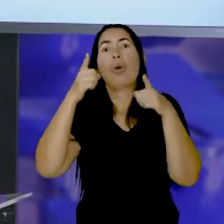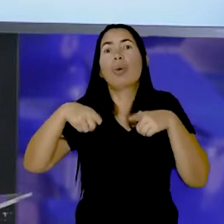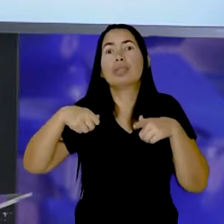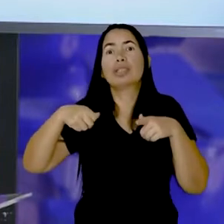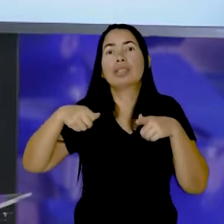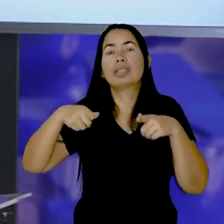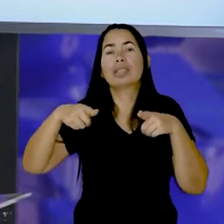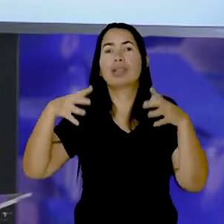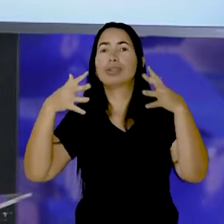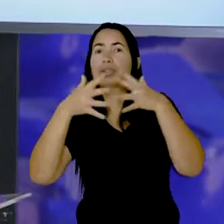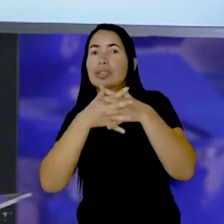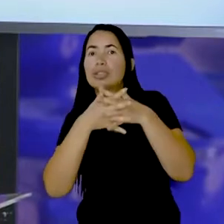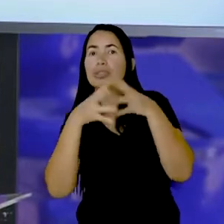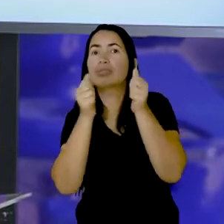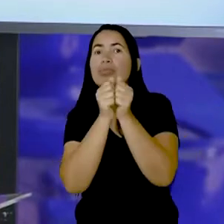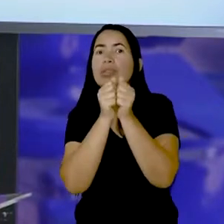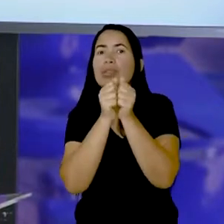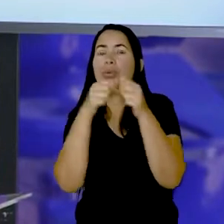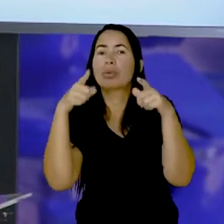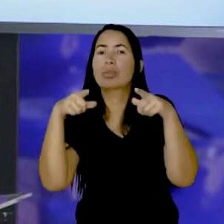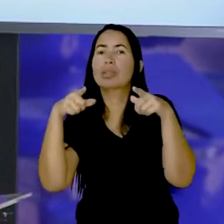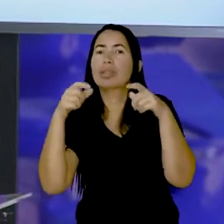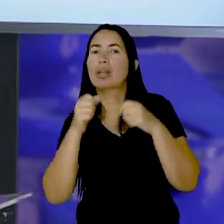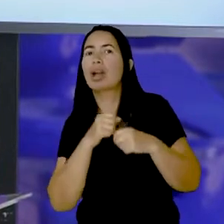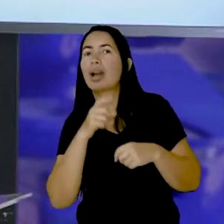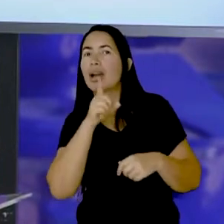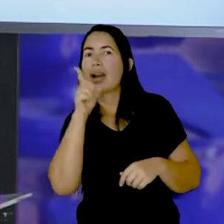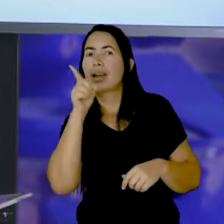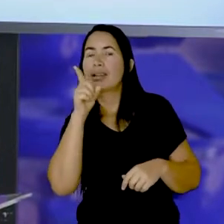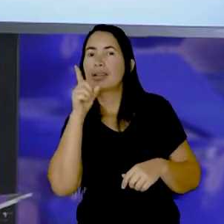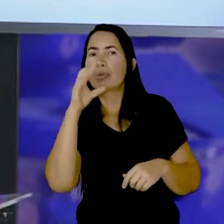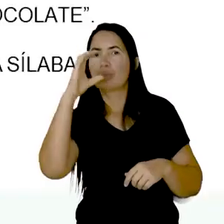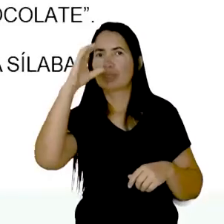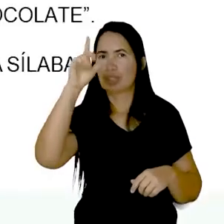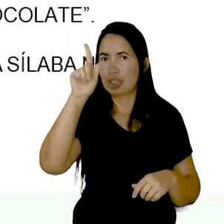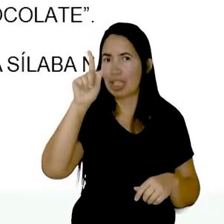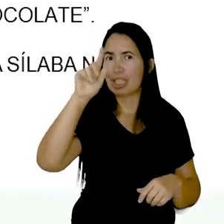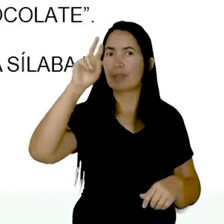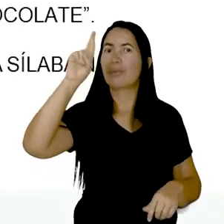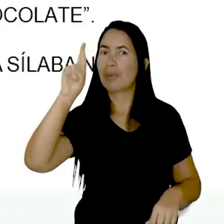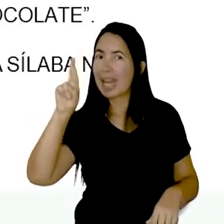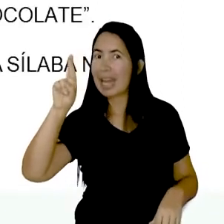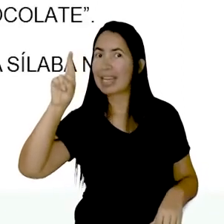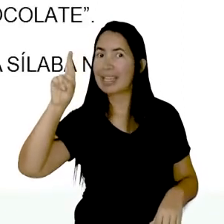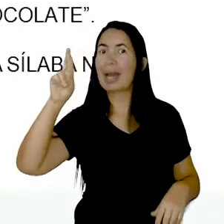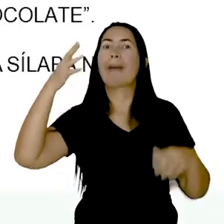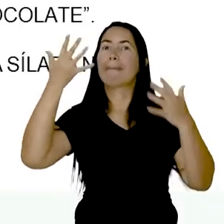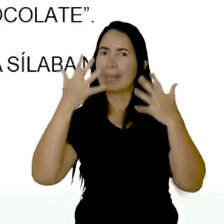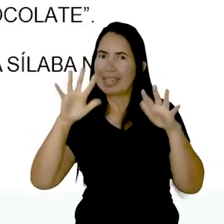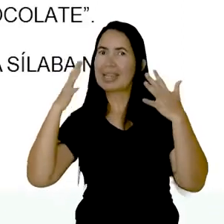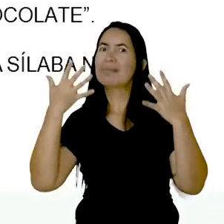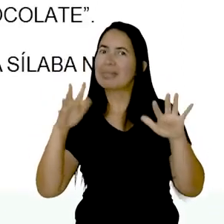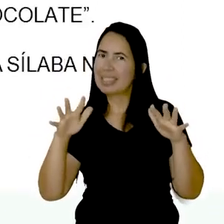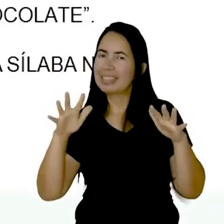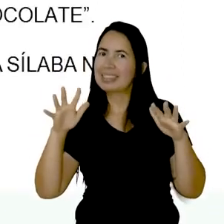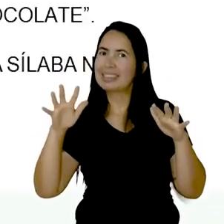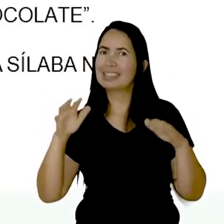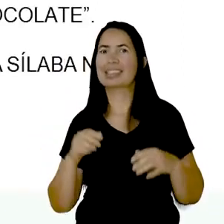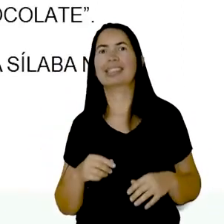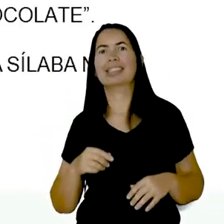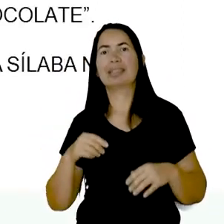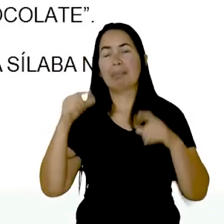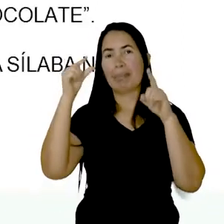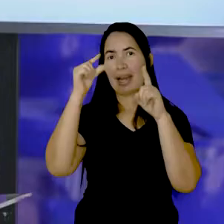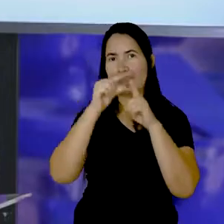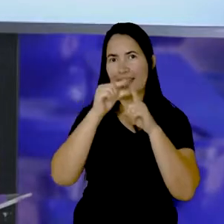duas consoantes juntas? Olha aí O G e o R Muito bem, meus amores Então essas